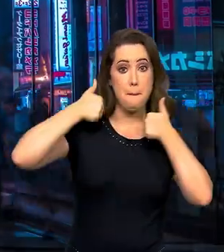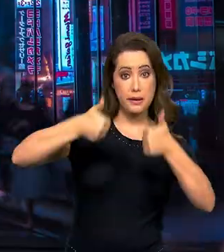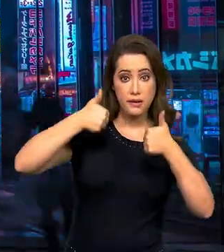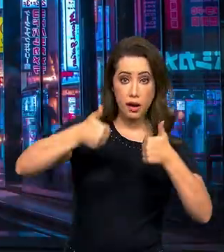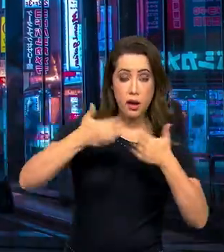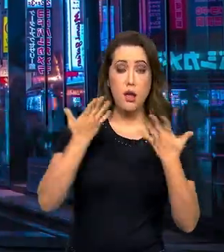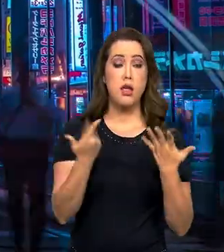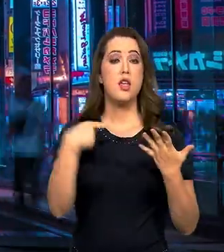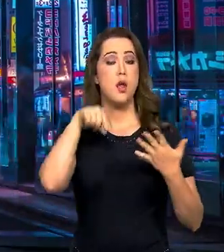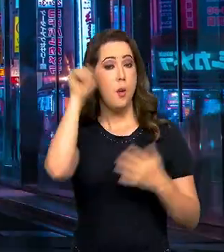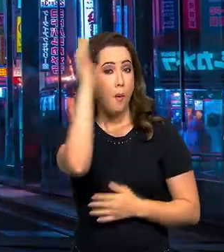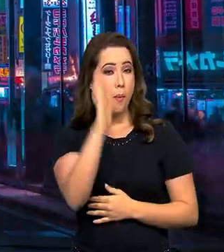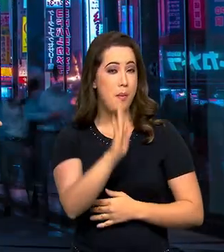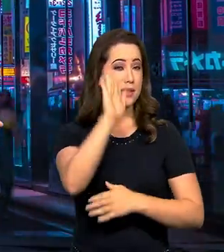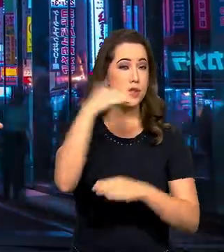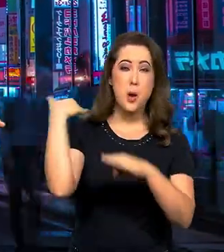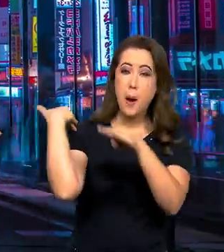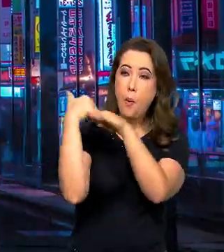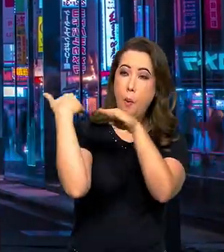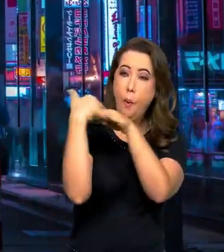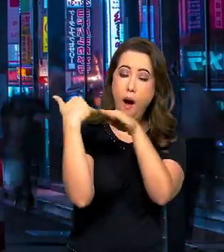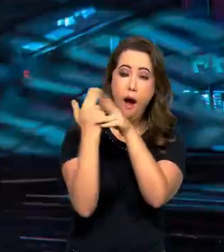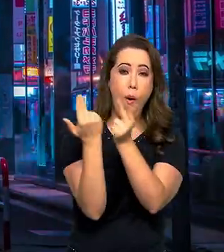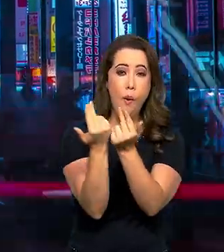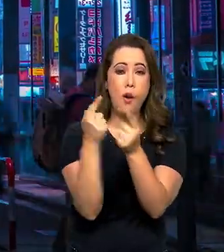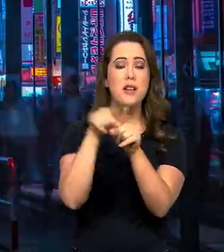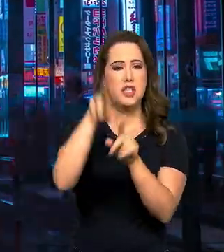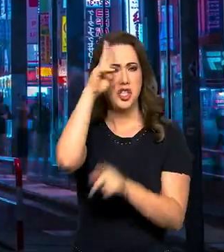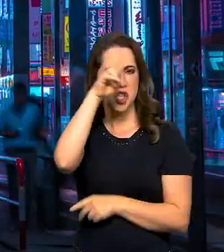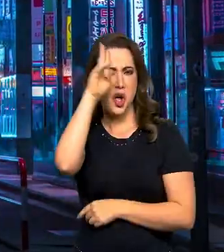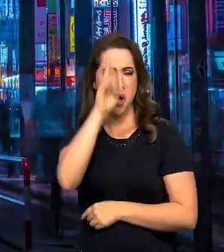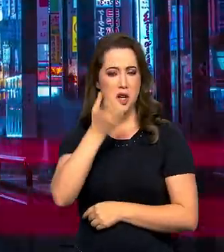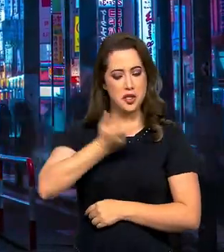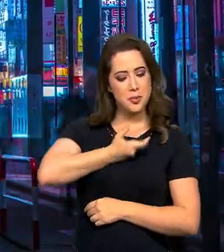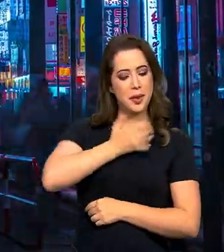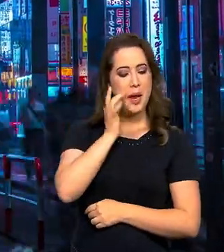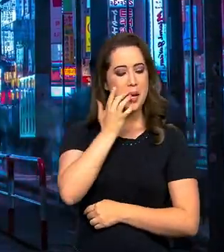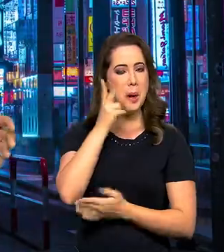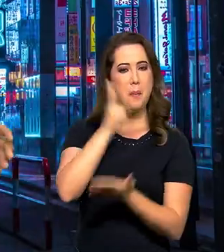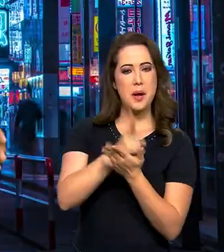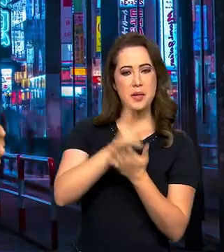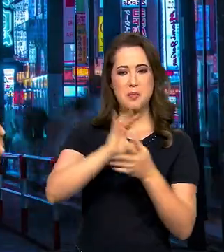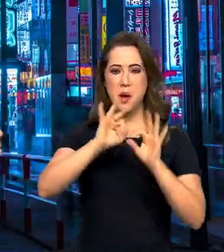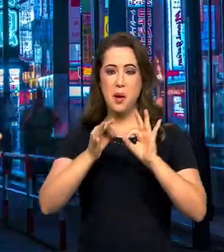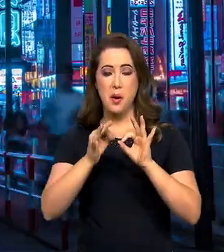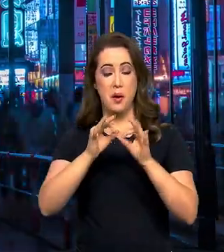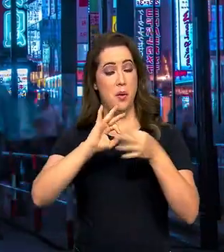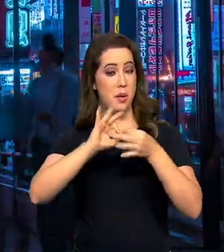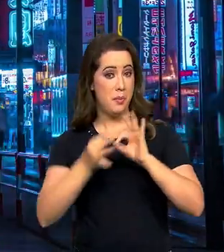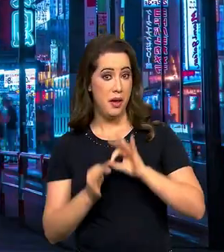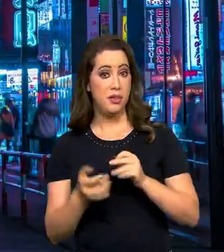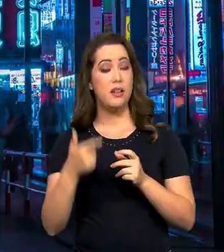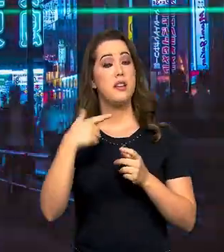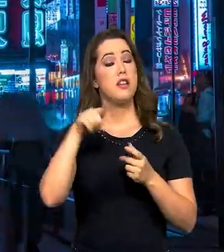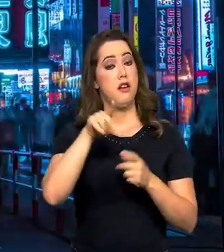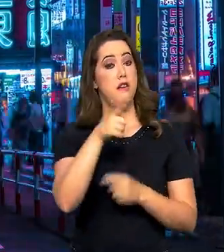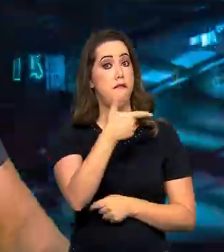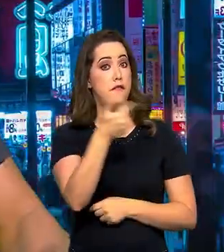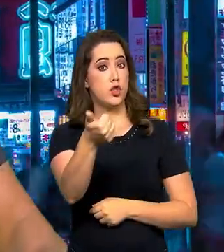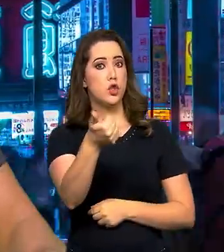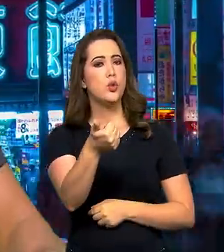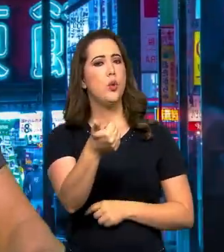Salve, salve galera, beleza? O Brasil já igualou a marca histórica de medalhas de ouro numa mesma Paralimpíada em 21.